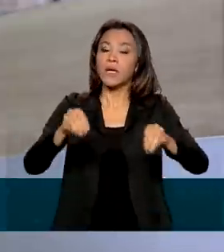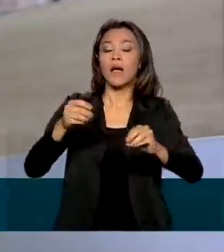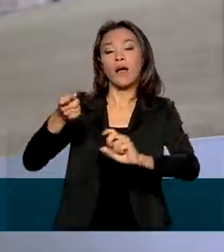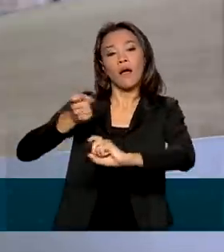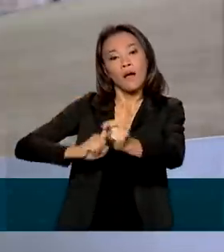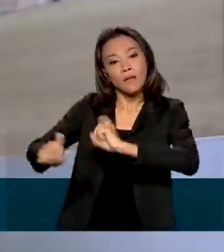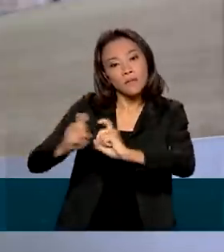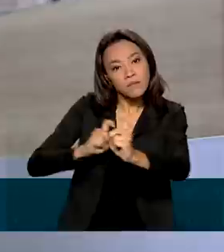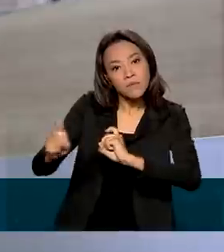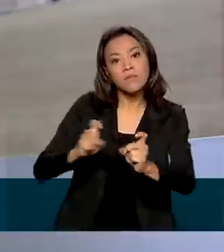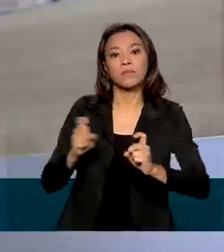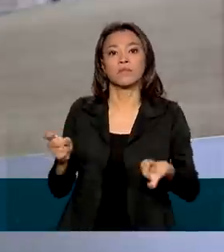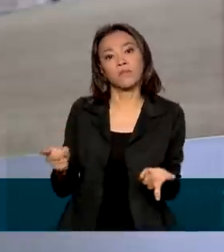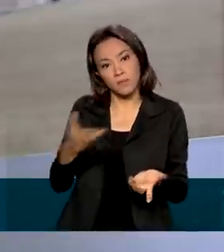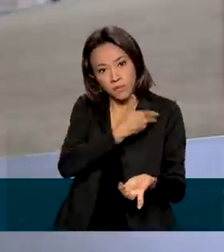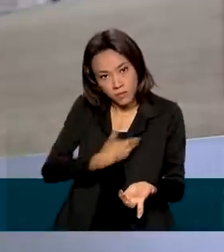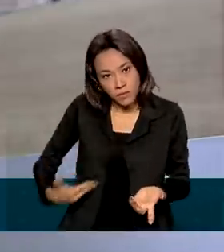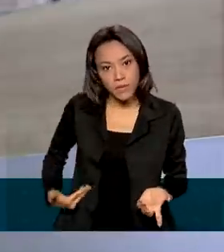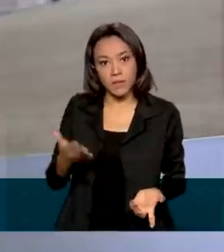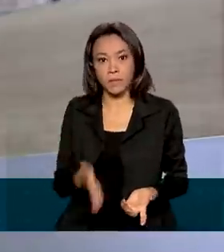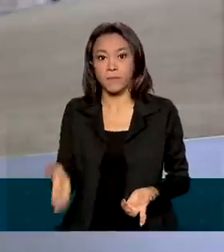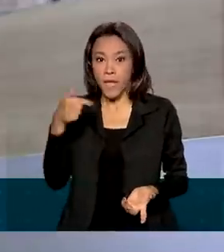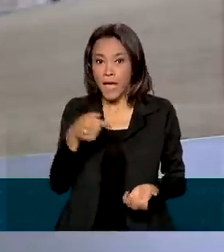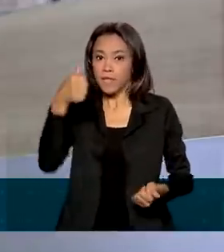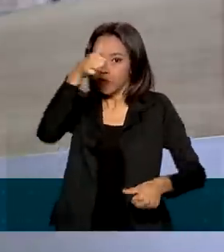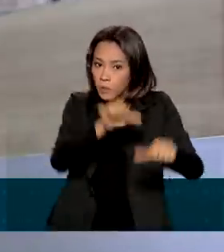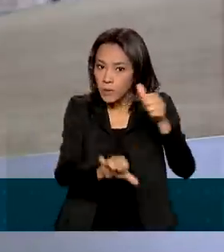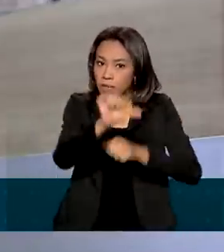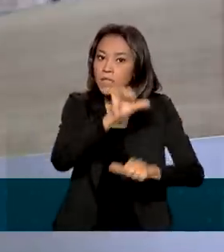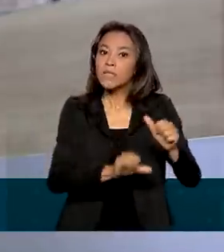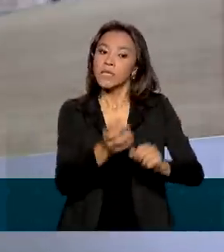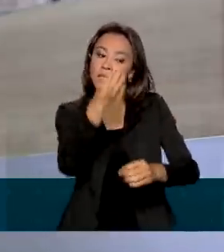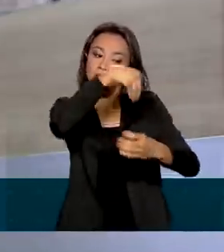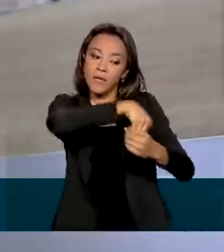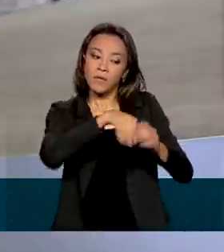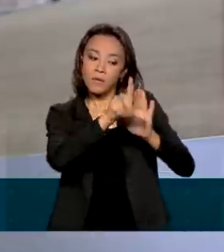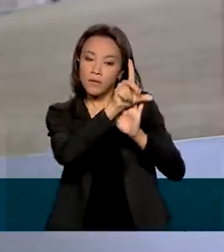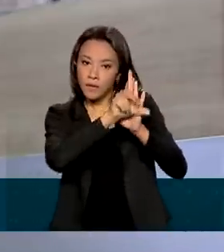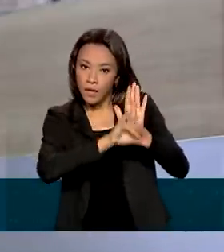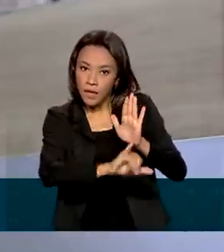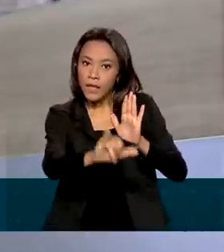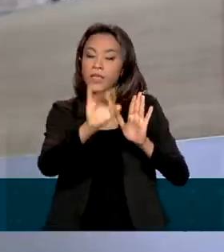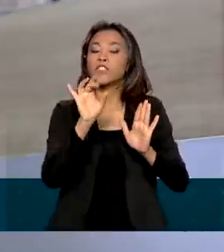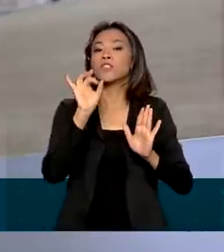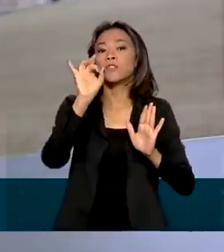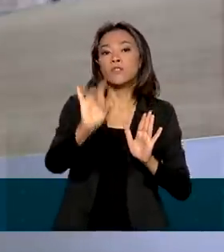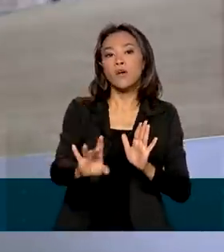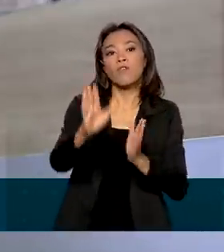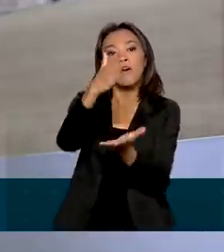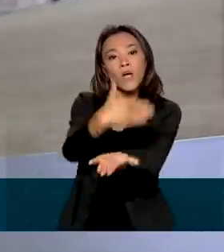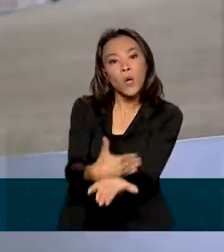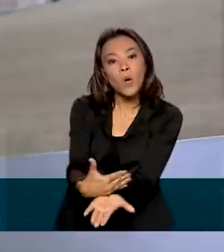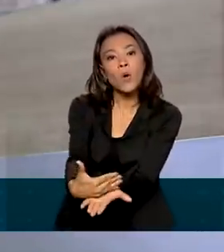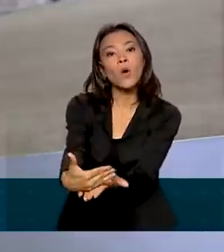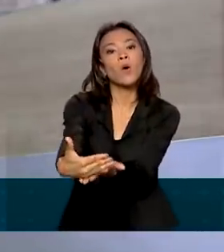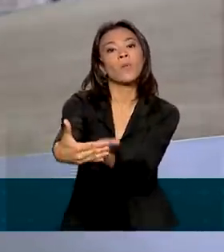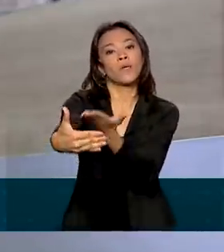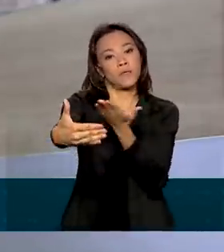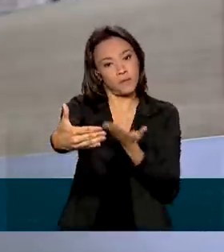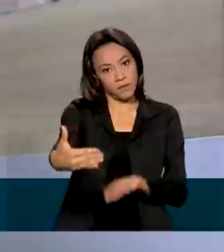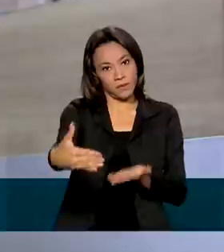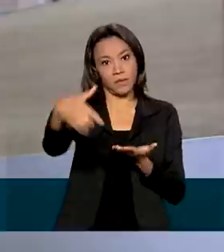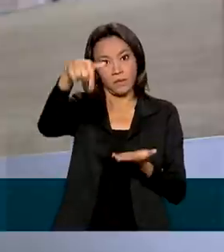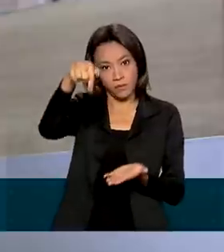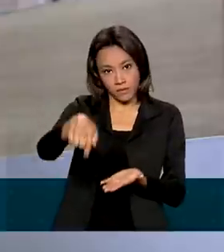fiscal. Esses ajustes feitos na Lei de Diretrizes Orçamentárias somente vão valer para o exercício fiscal já em curso,